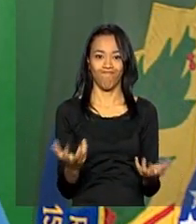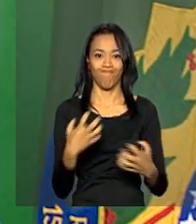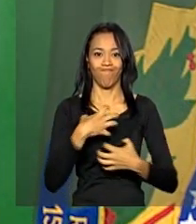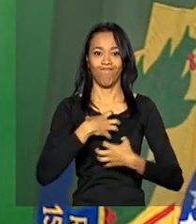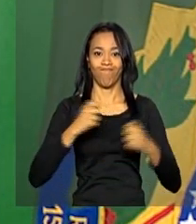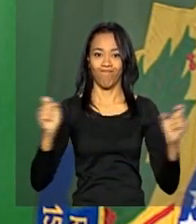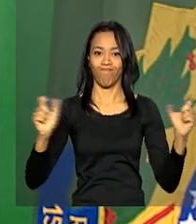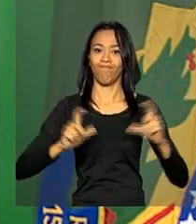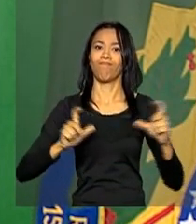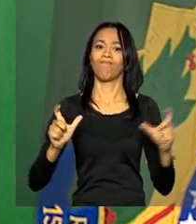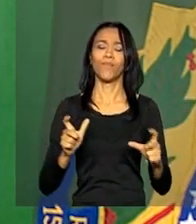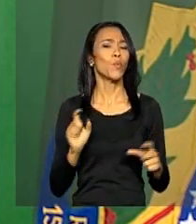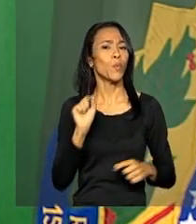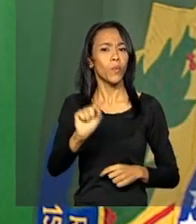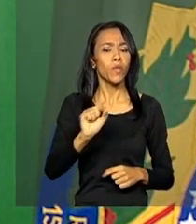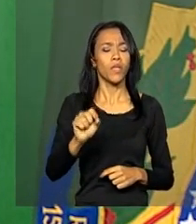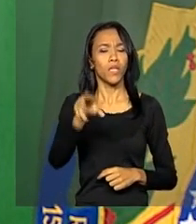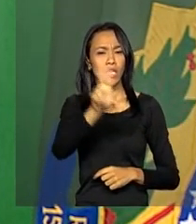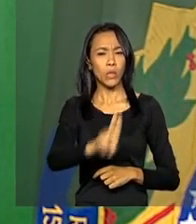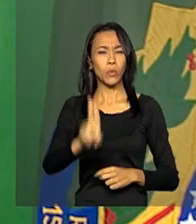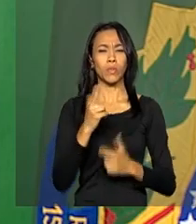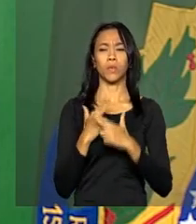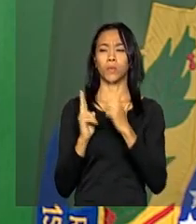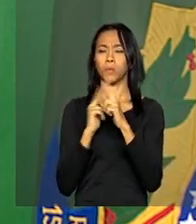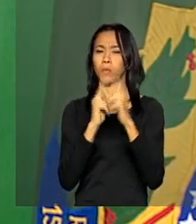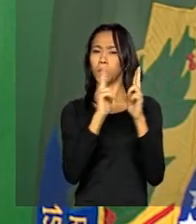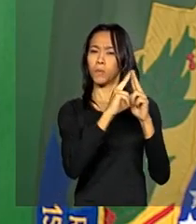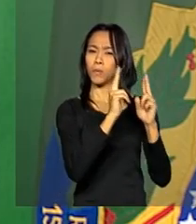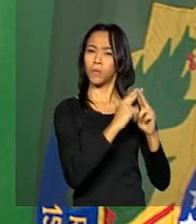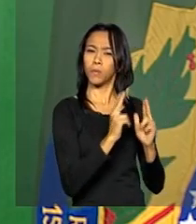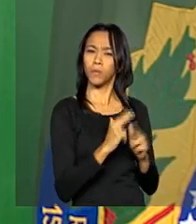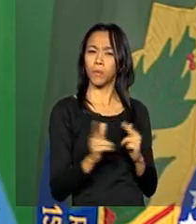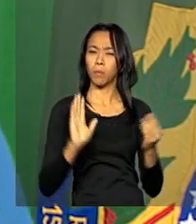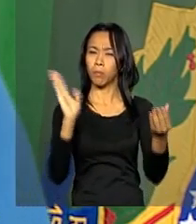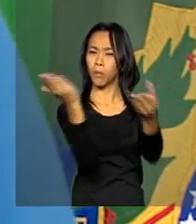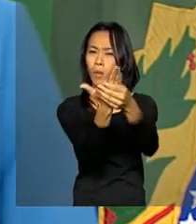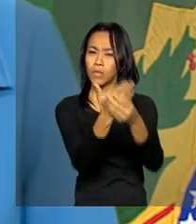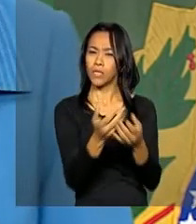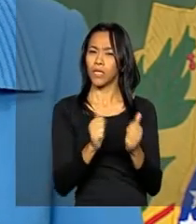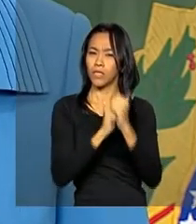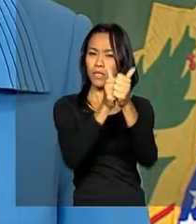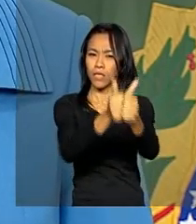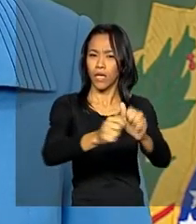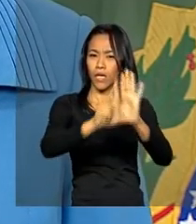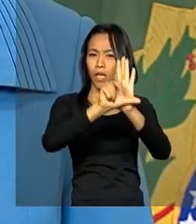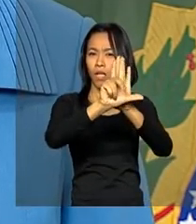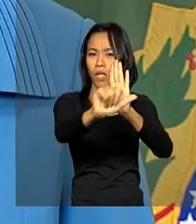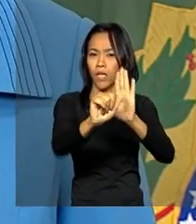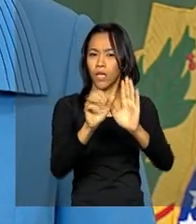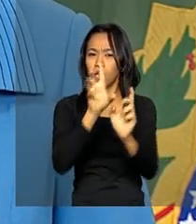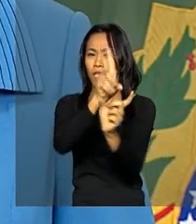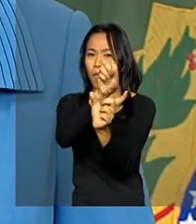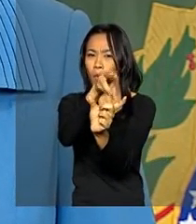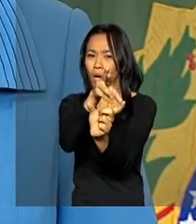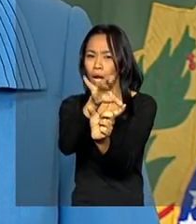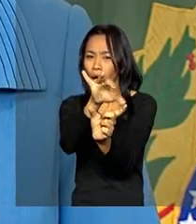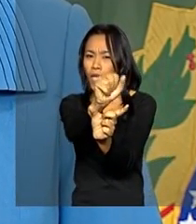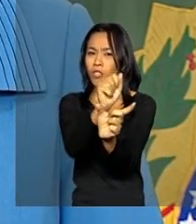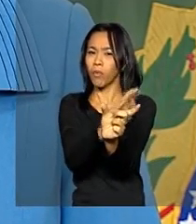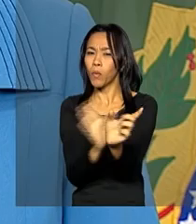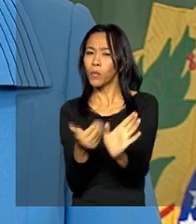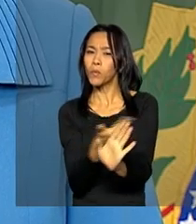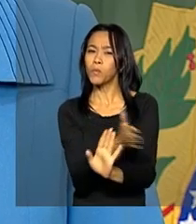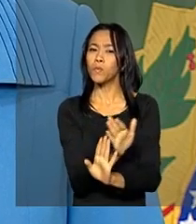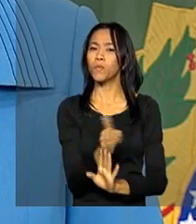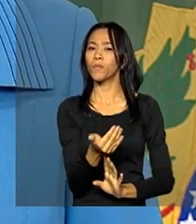se usa de uma aparência de processo legal e democrático para perpetrar,